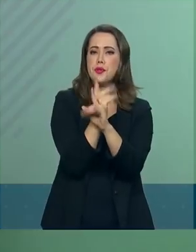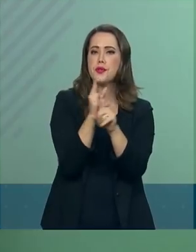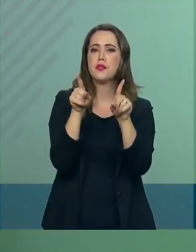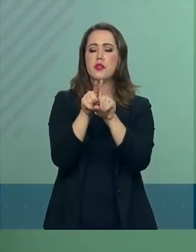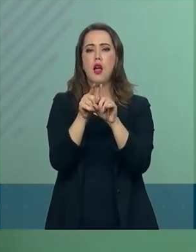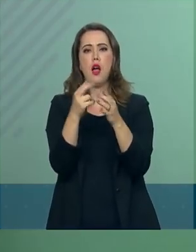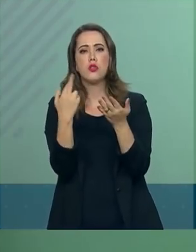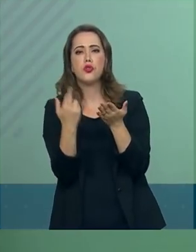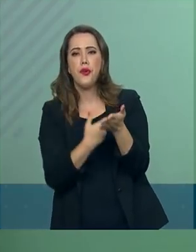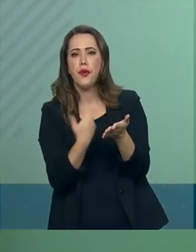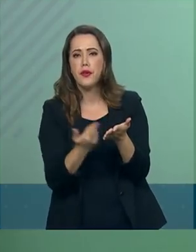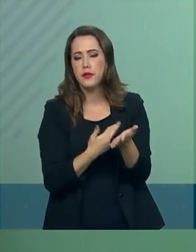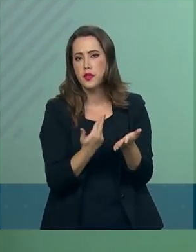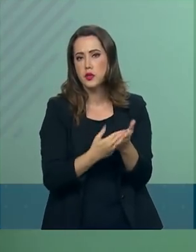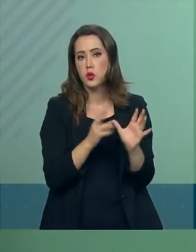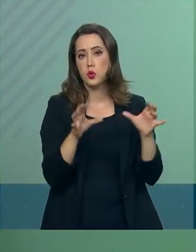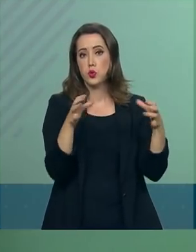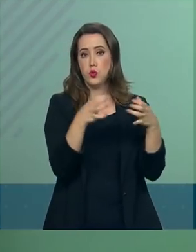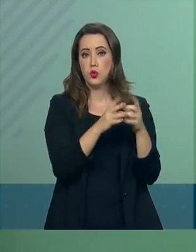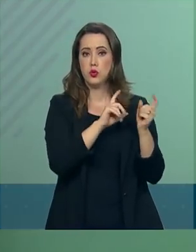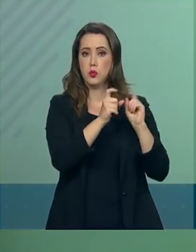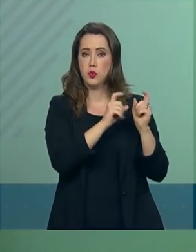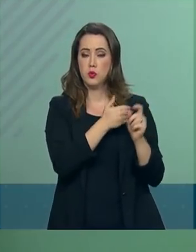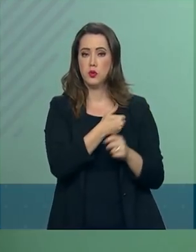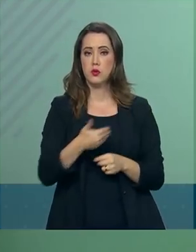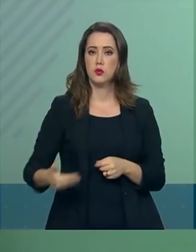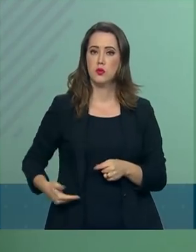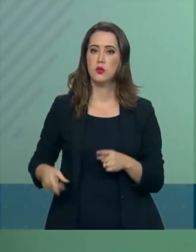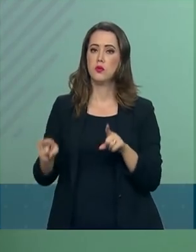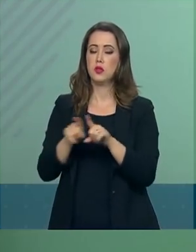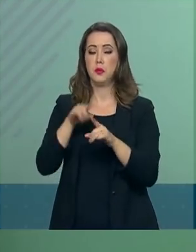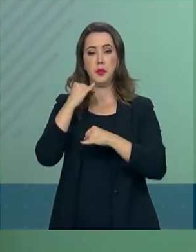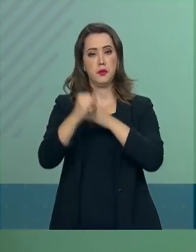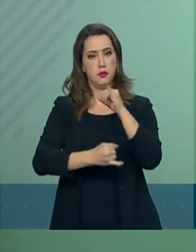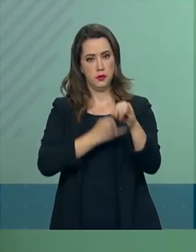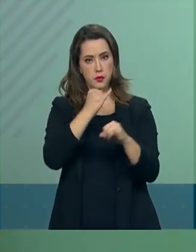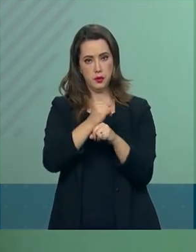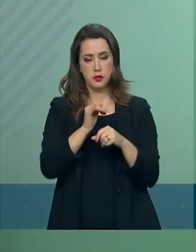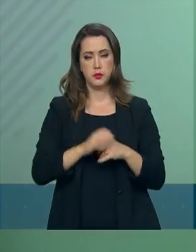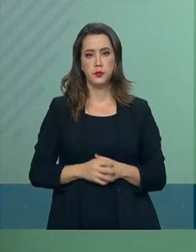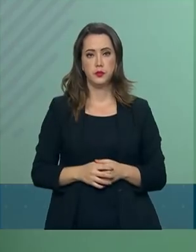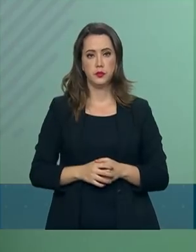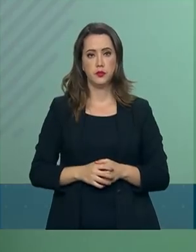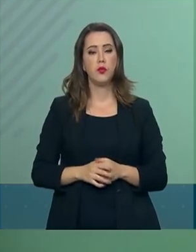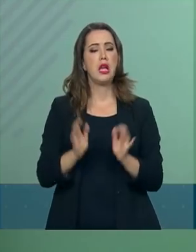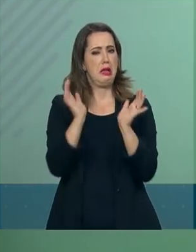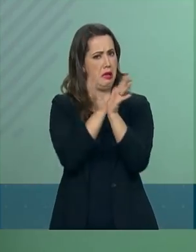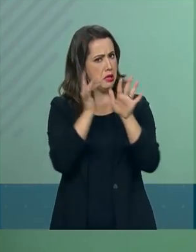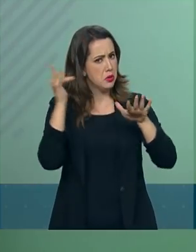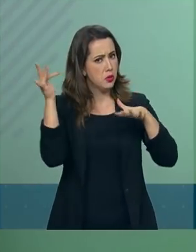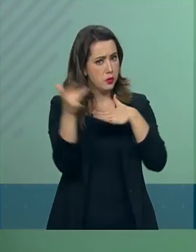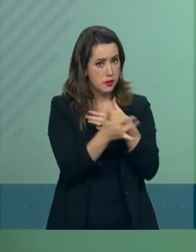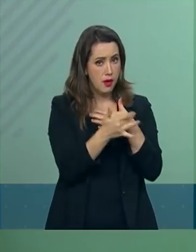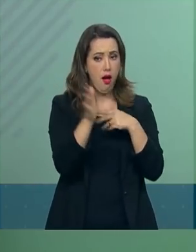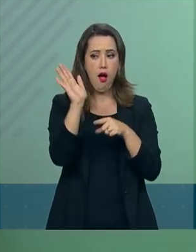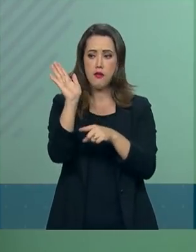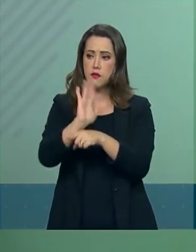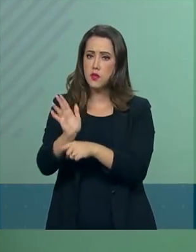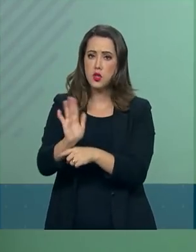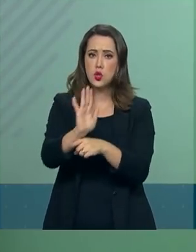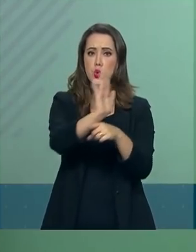revistas do segmento gestão pública e internet, redes sociais e de vídeos,